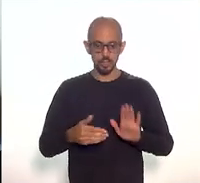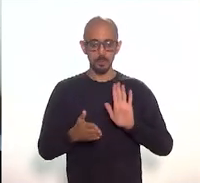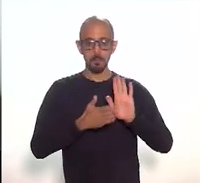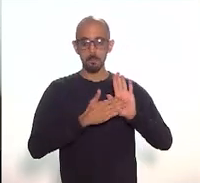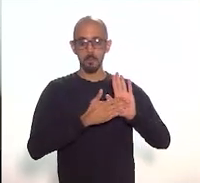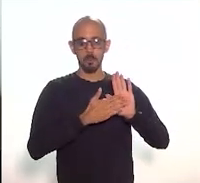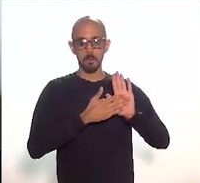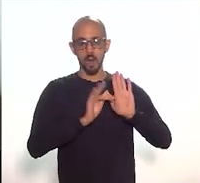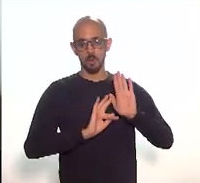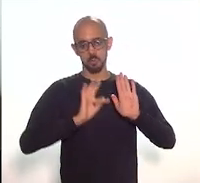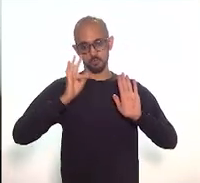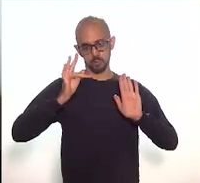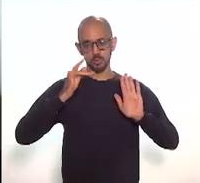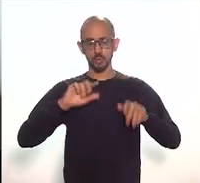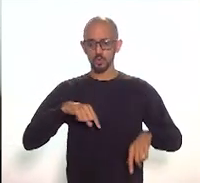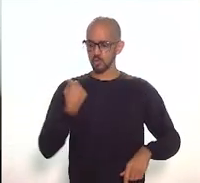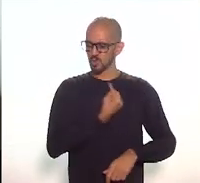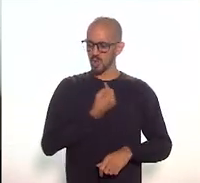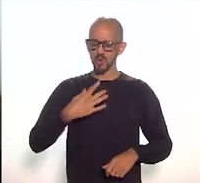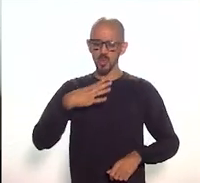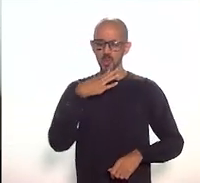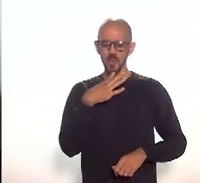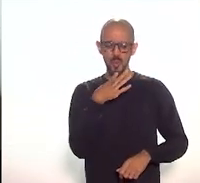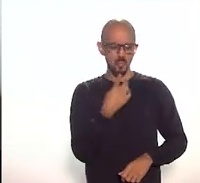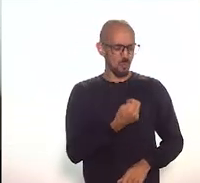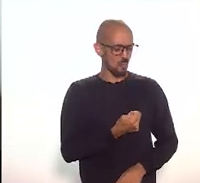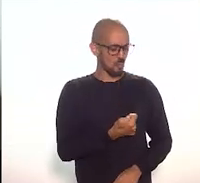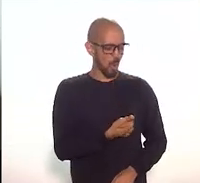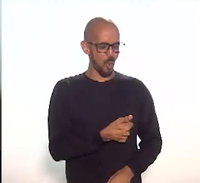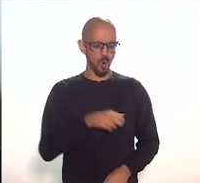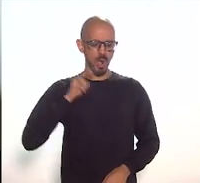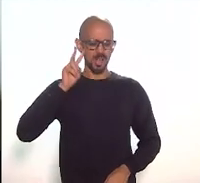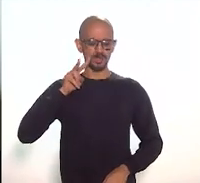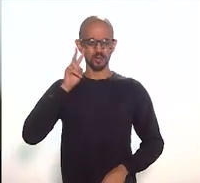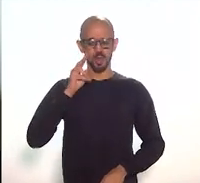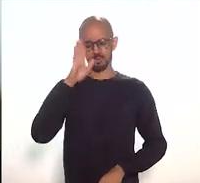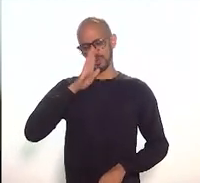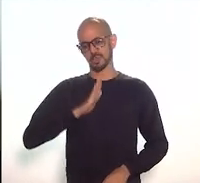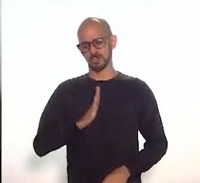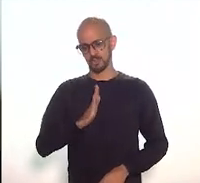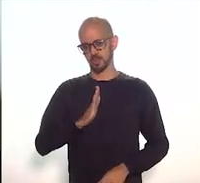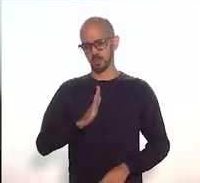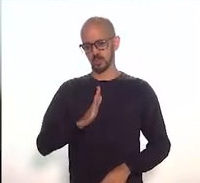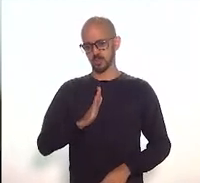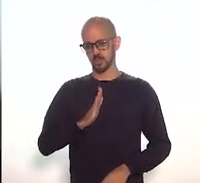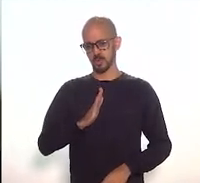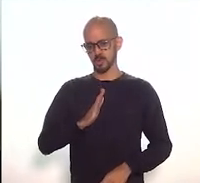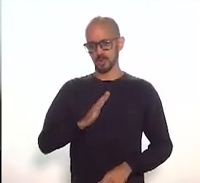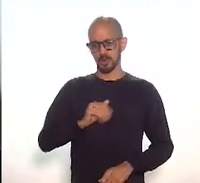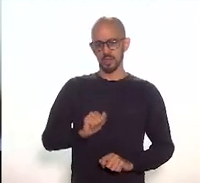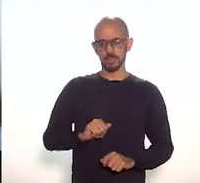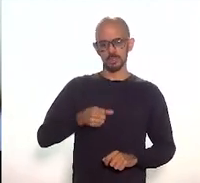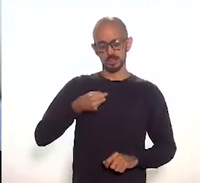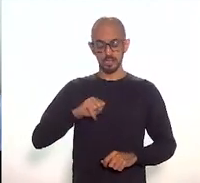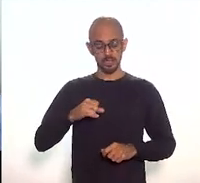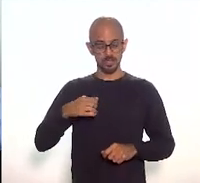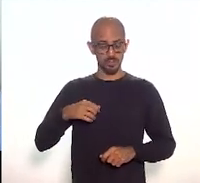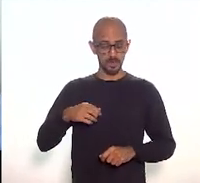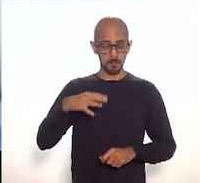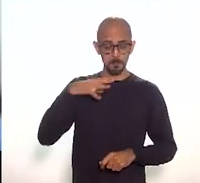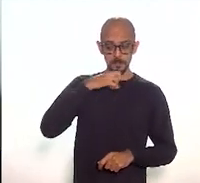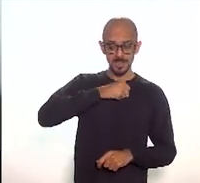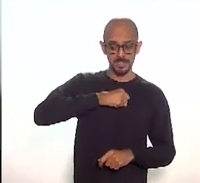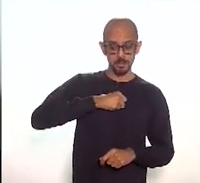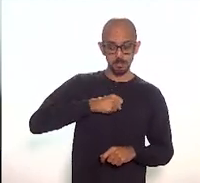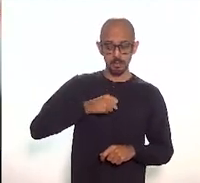pouco da história do Brasil, do ponto de vista da média da nossa população. Se conhece muito